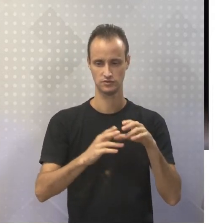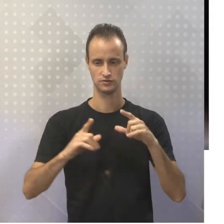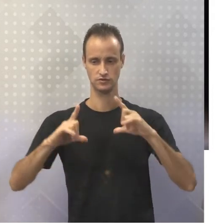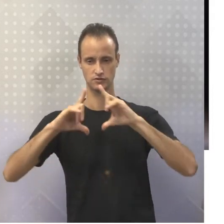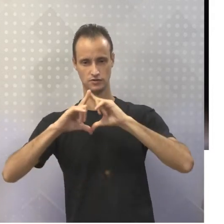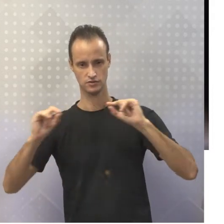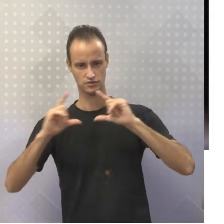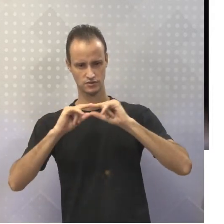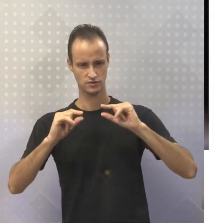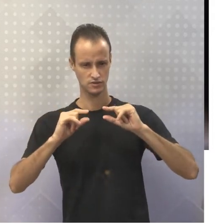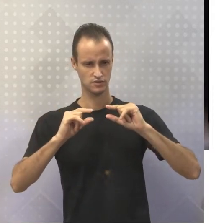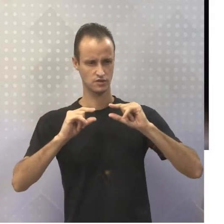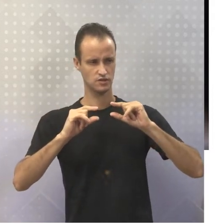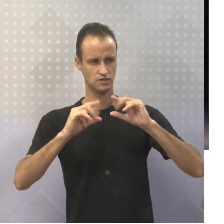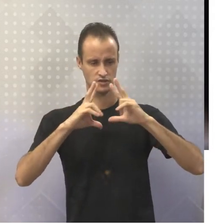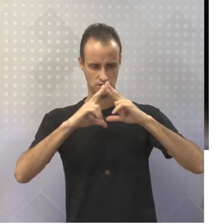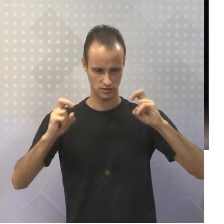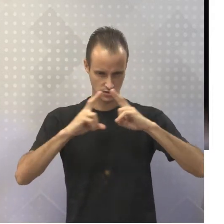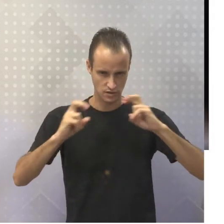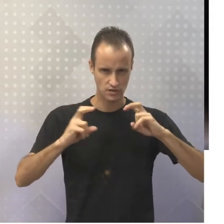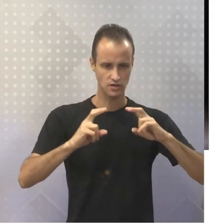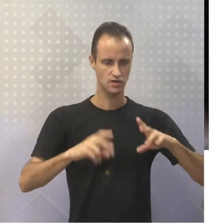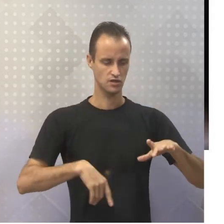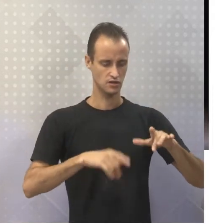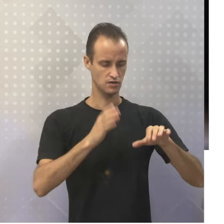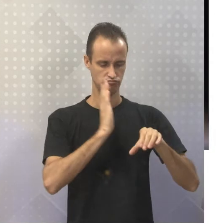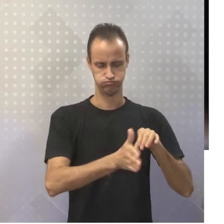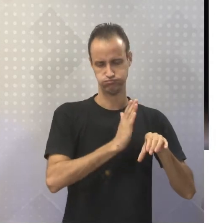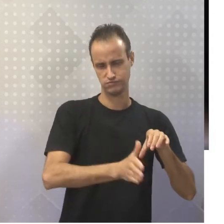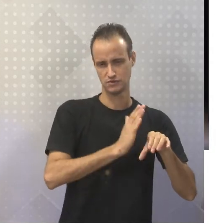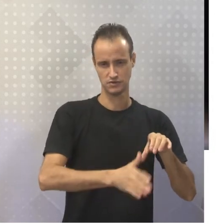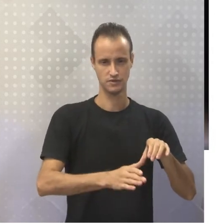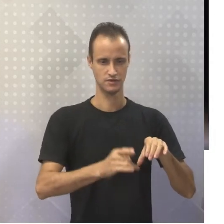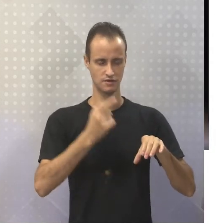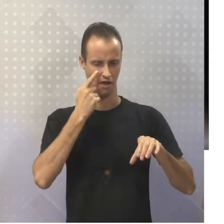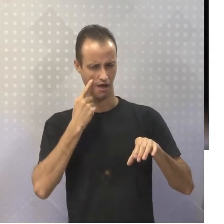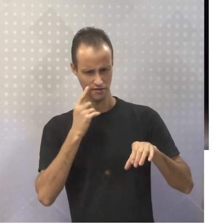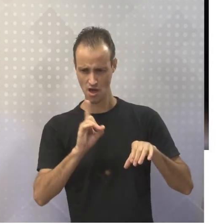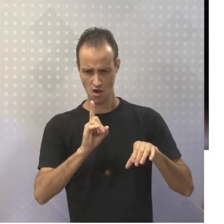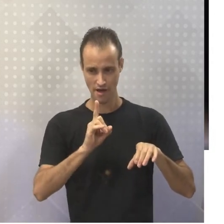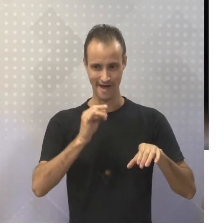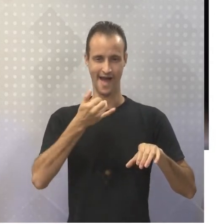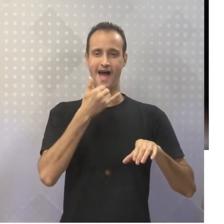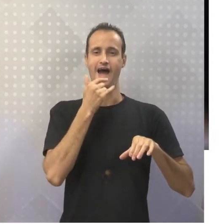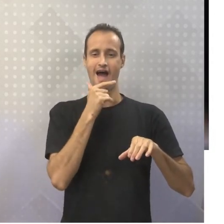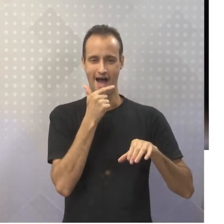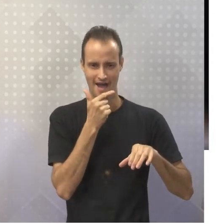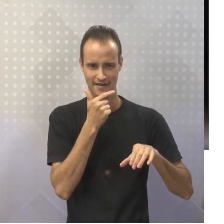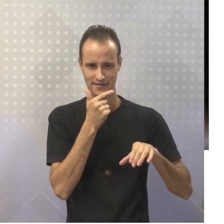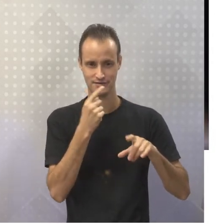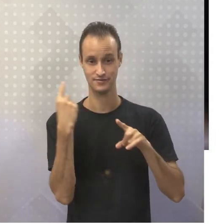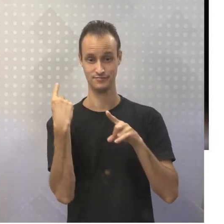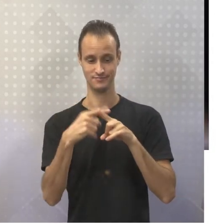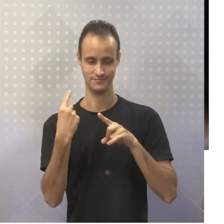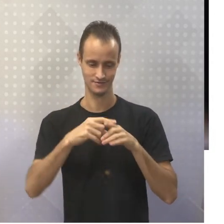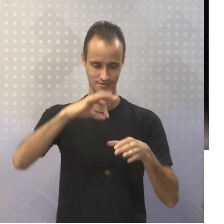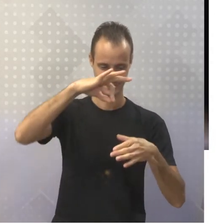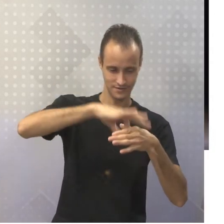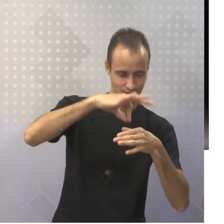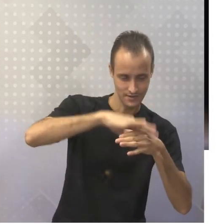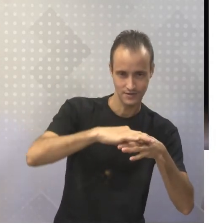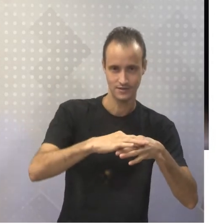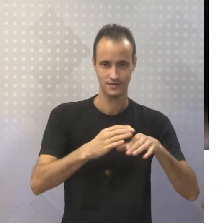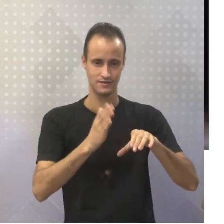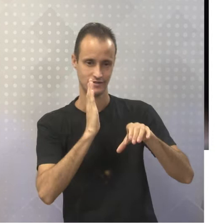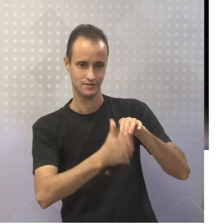Então, aqui a gente já tem um texto cuja temática é justamente o que eu plantio, no caso, de cebola em Santa